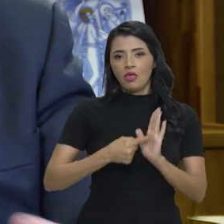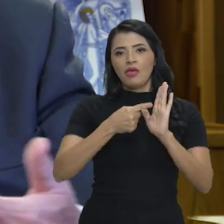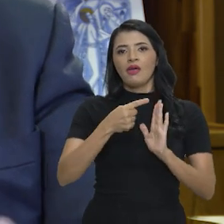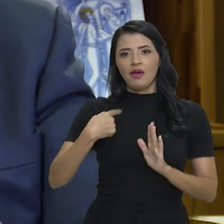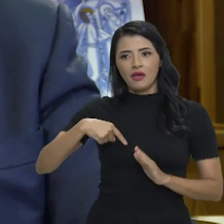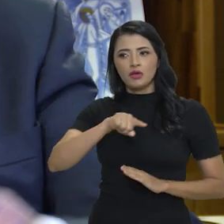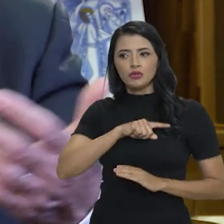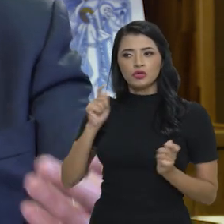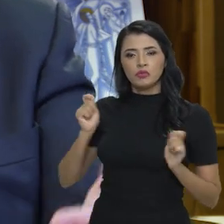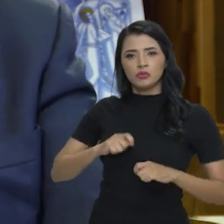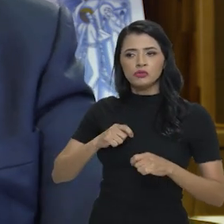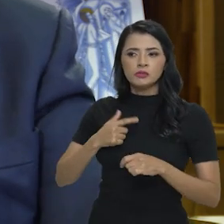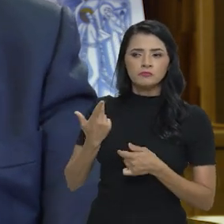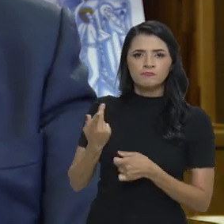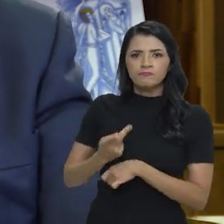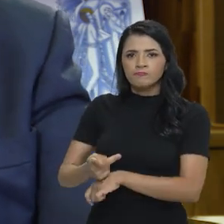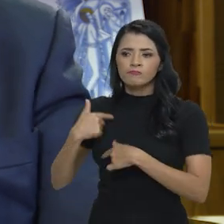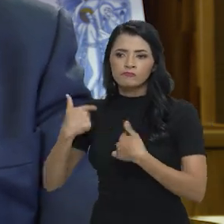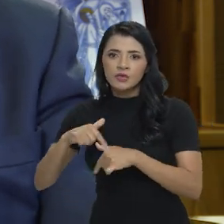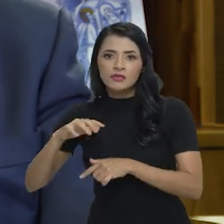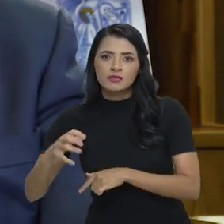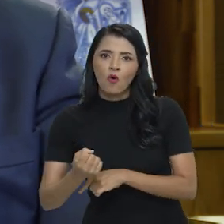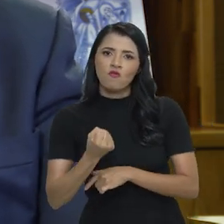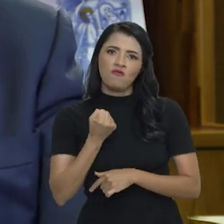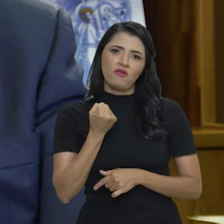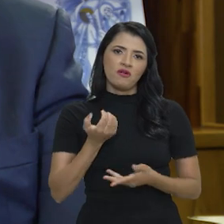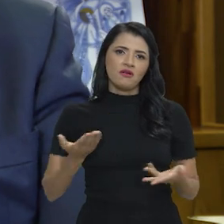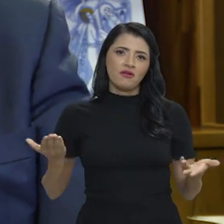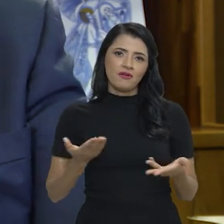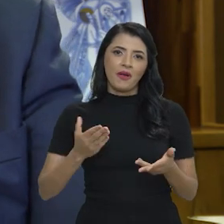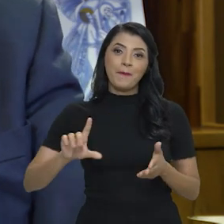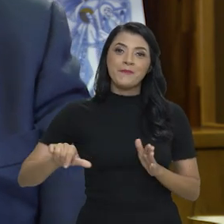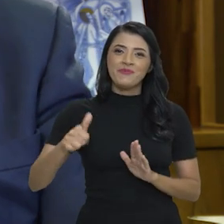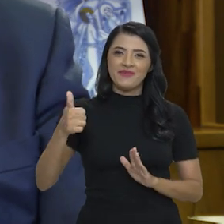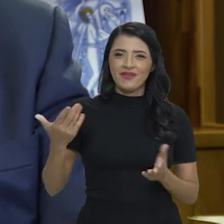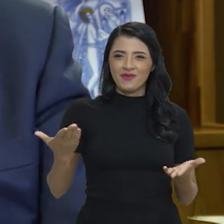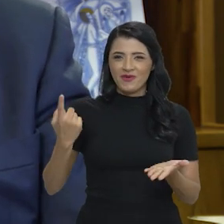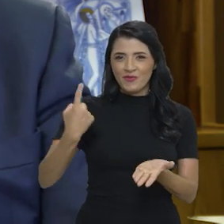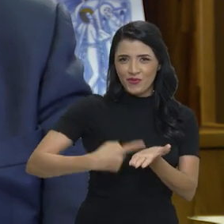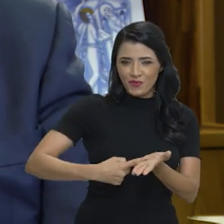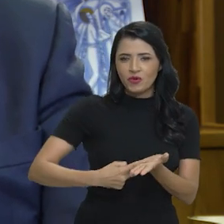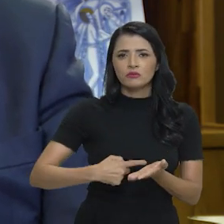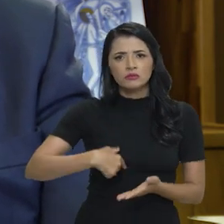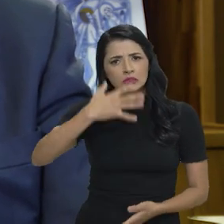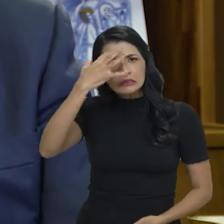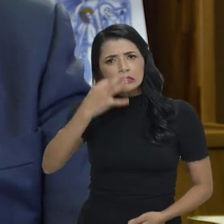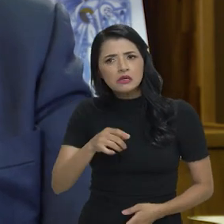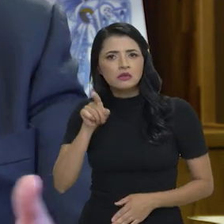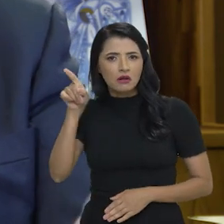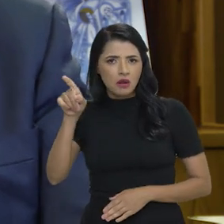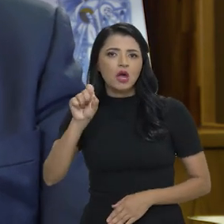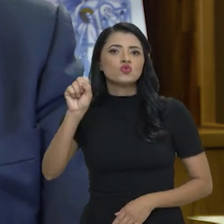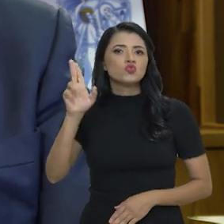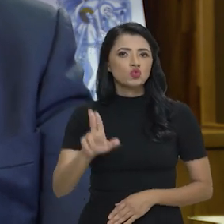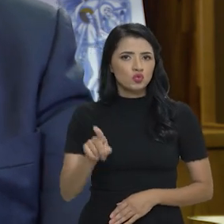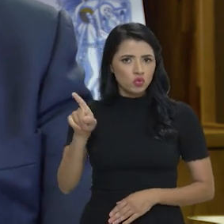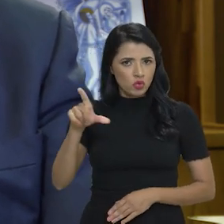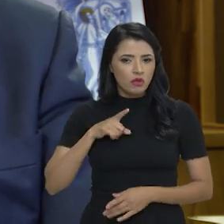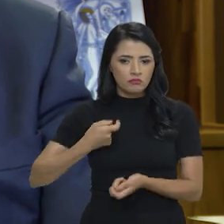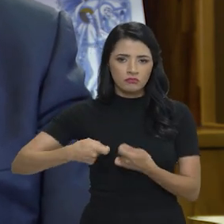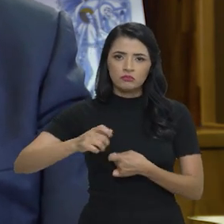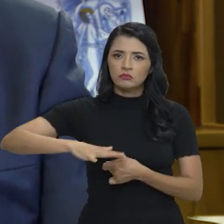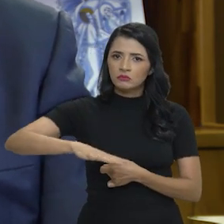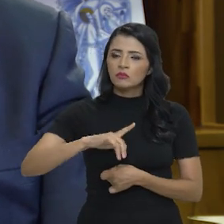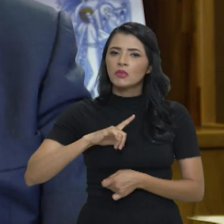a denúncia, que criou as condições da gente fazer a operação e fazer o resgate, e agora surgiu o primeiro acordo. E tenho certeza que nesse setor lá no Sul,